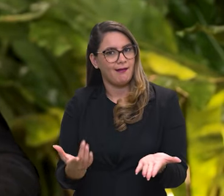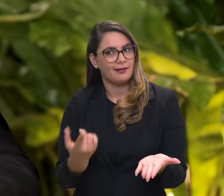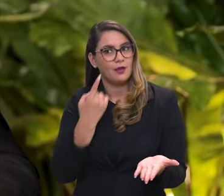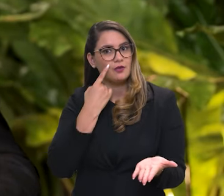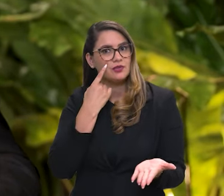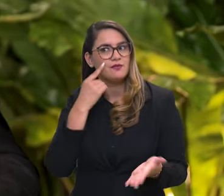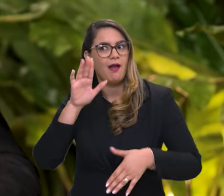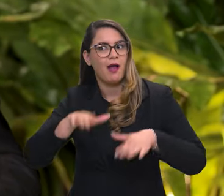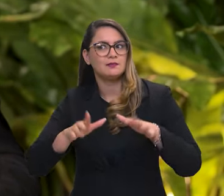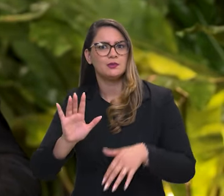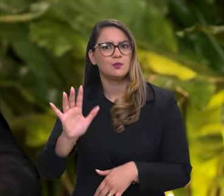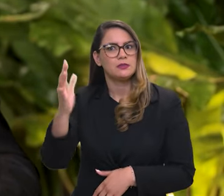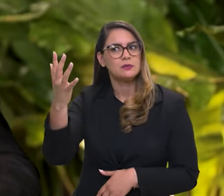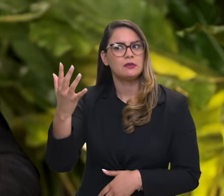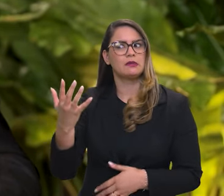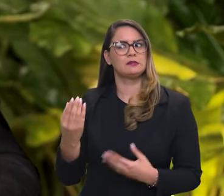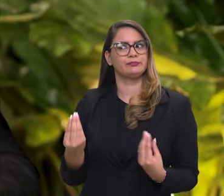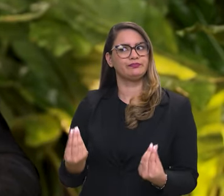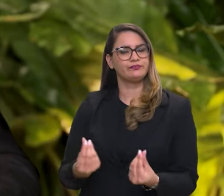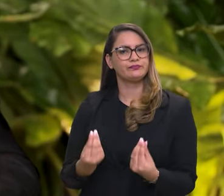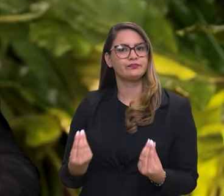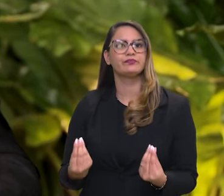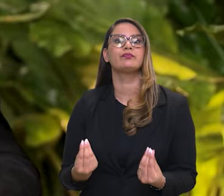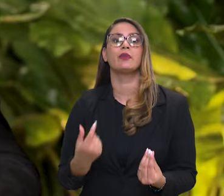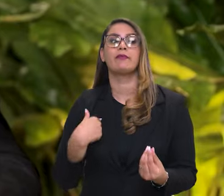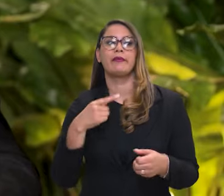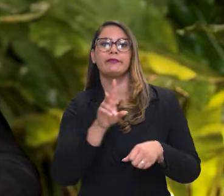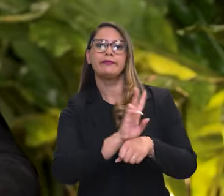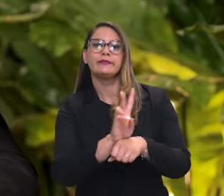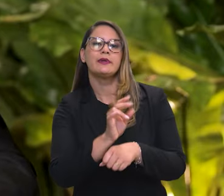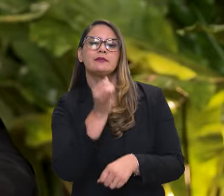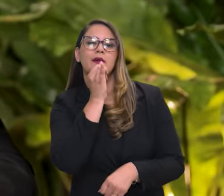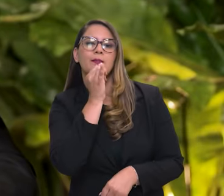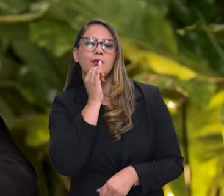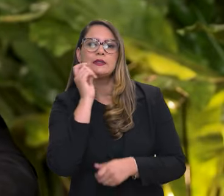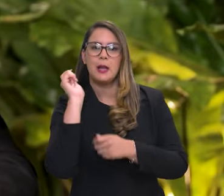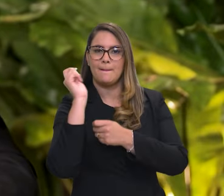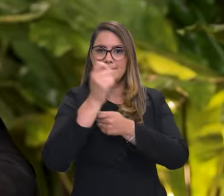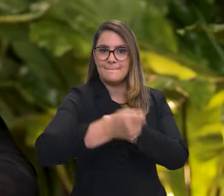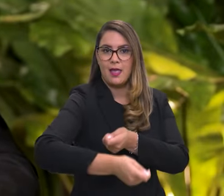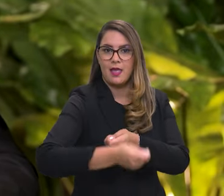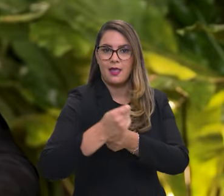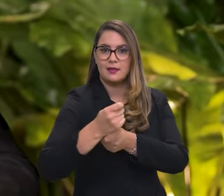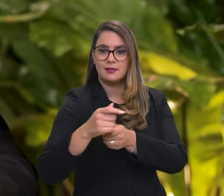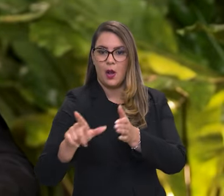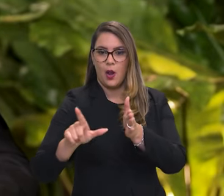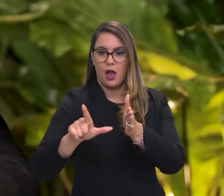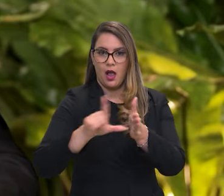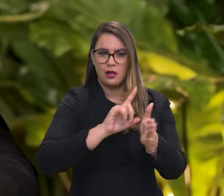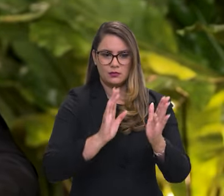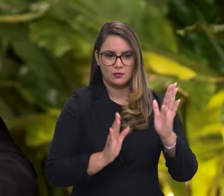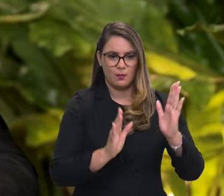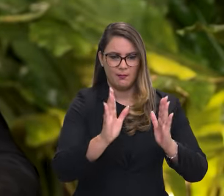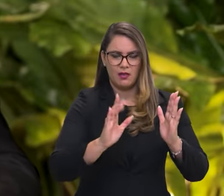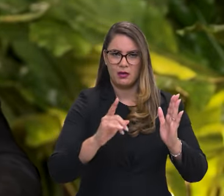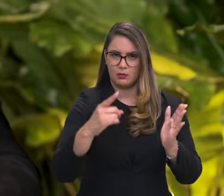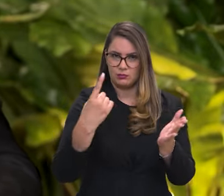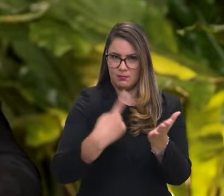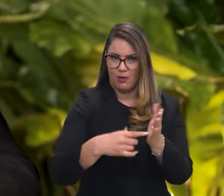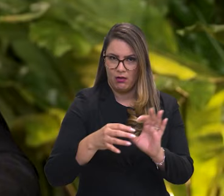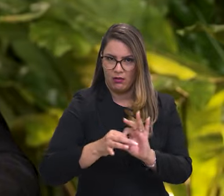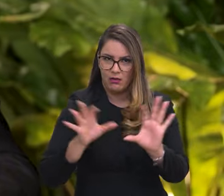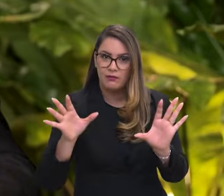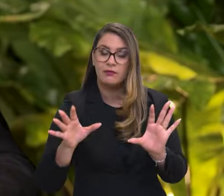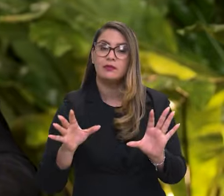a gente tem se deparado com situações muito sui generis. A gente vai fiscalizar, por exemplo, pesca predatória e acaba se